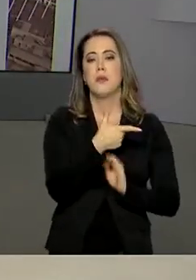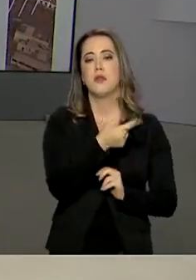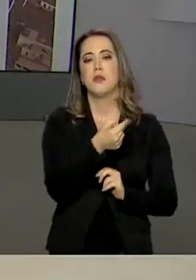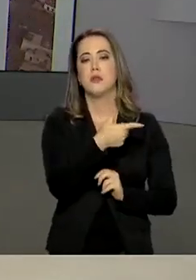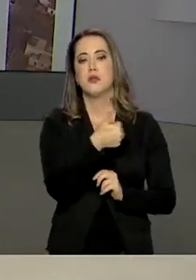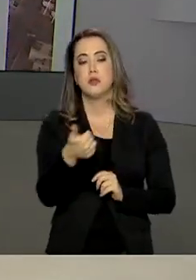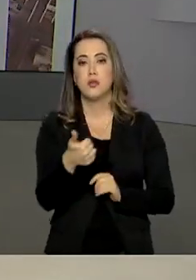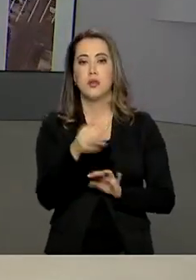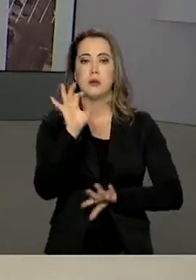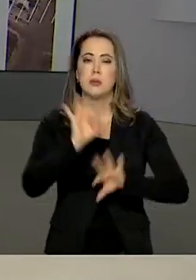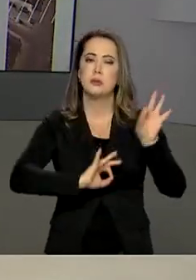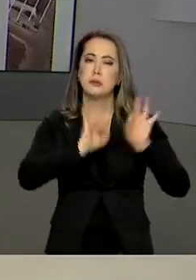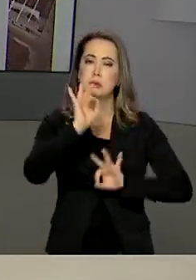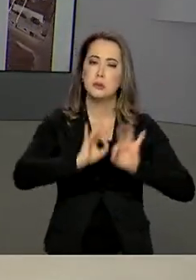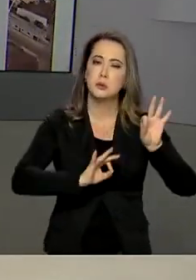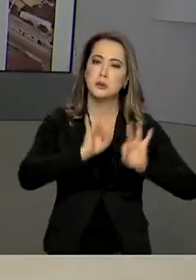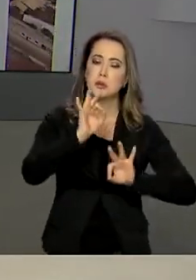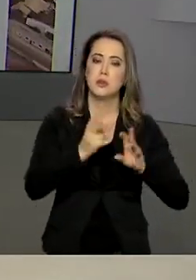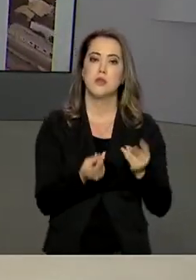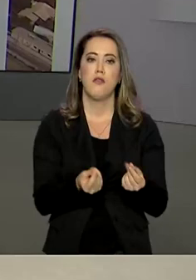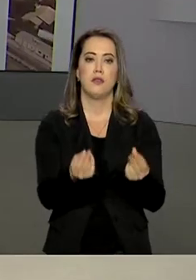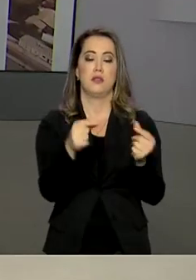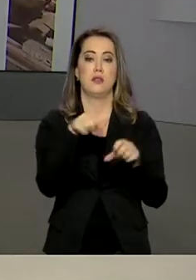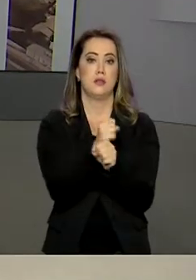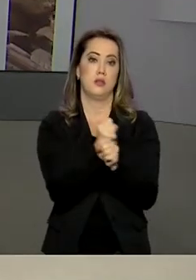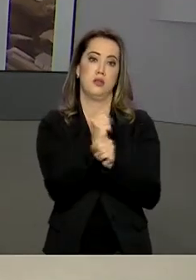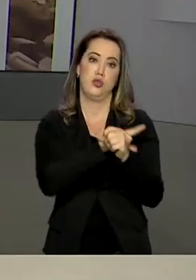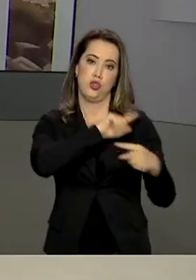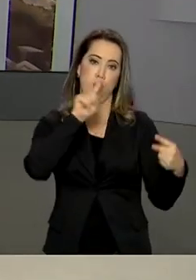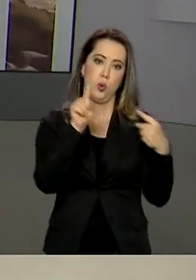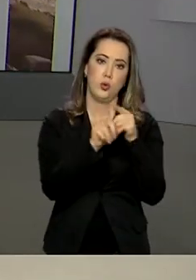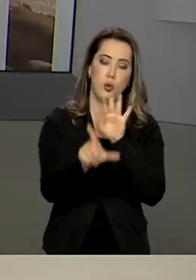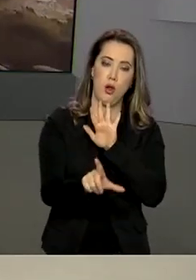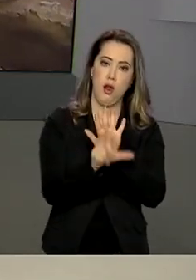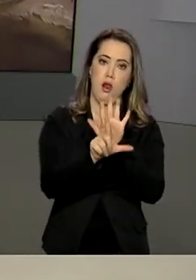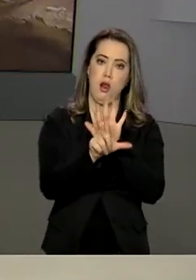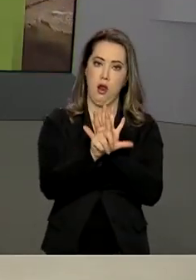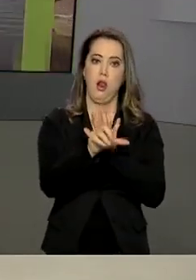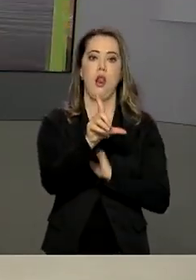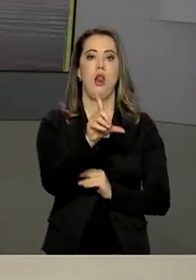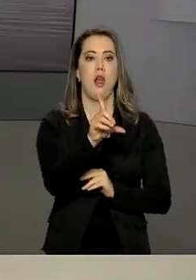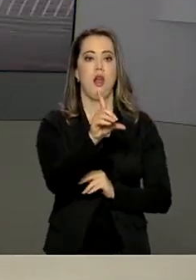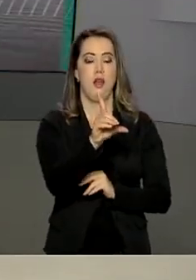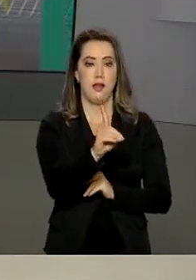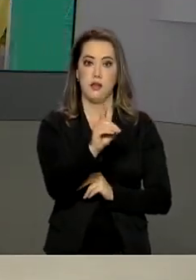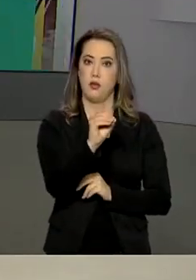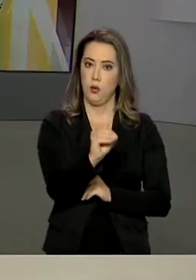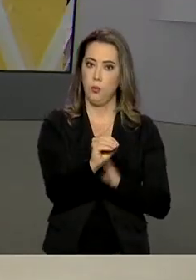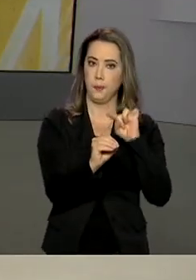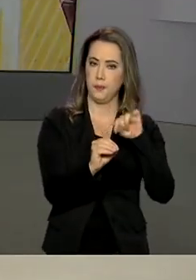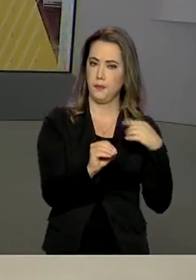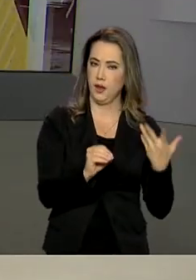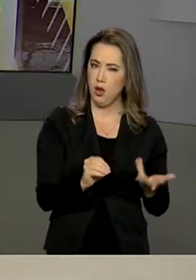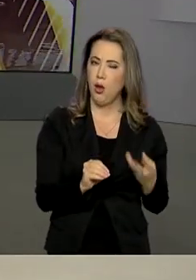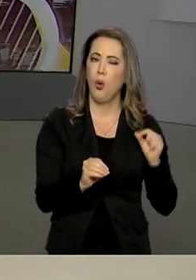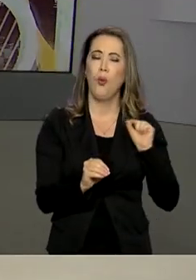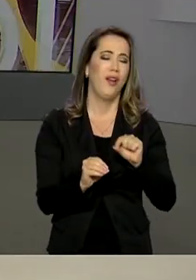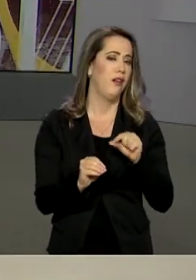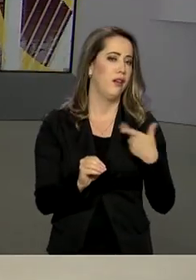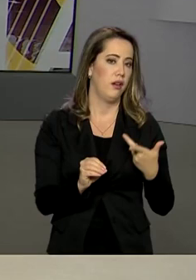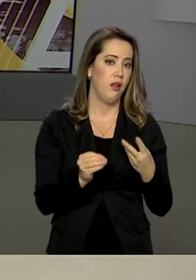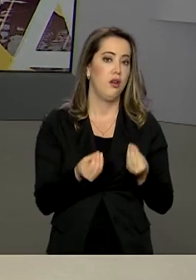programação financeira para o ano, seguindo as determinações da Lei de Diretrizes Orçamentárias. O decreto libera recursos